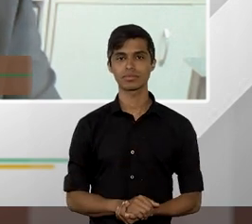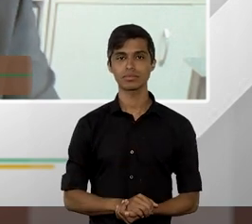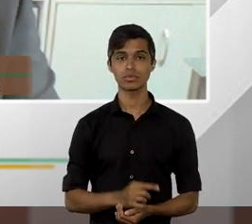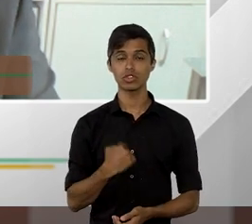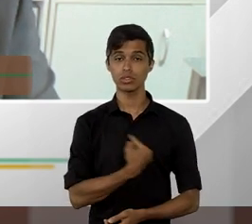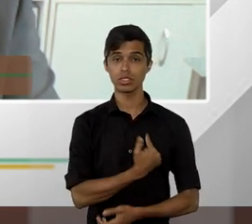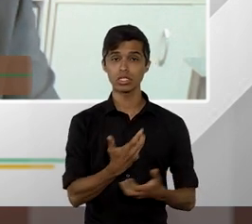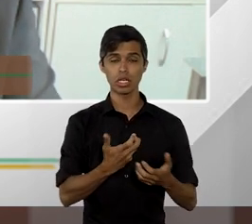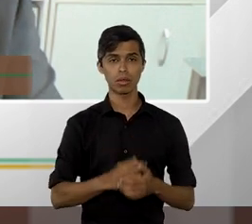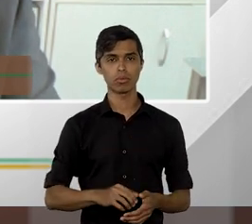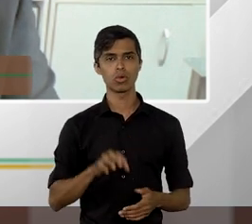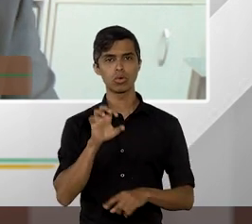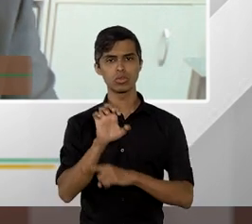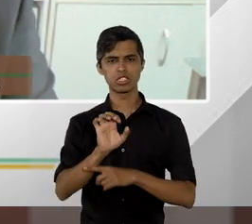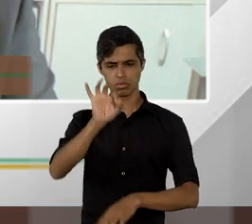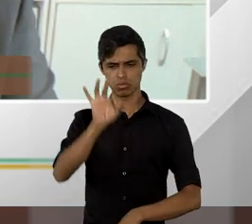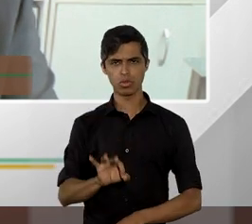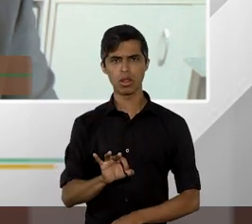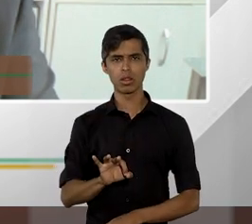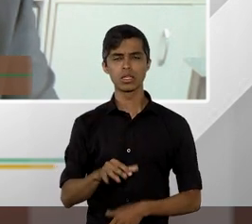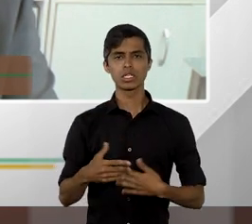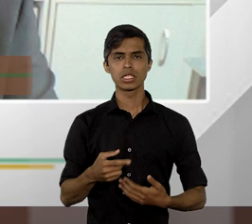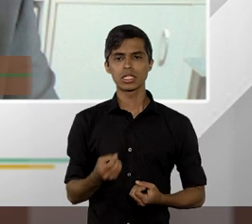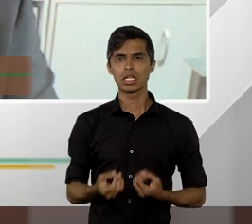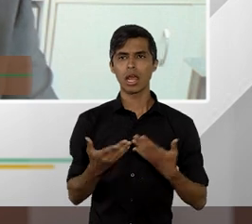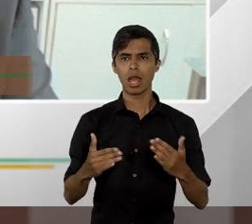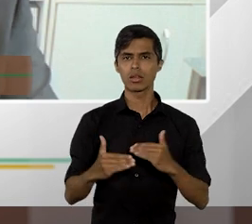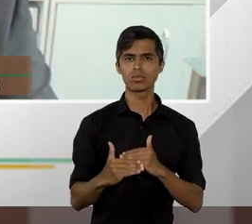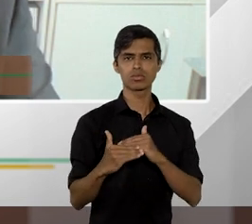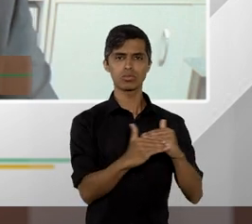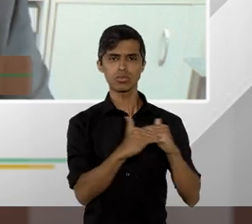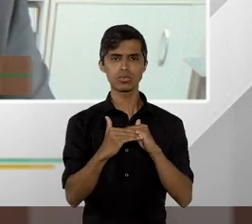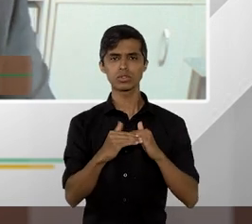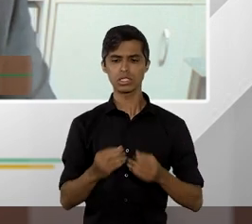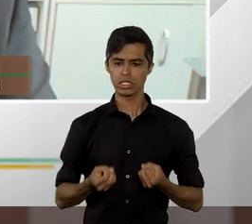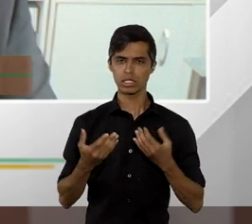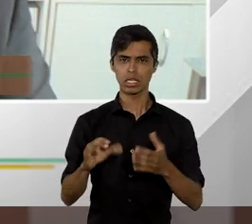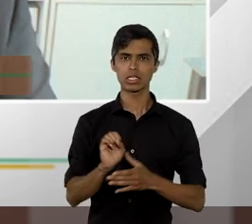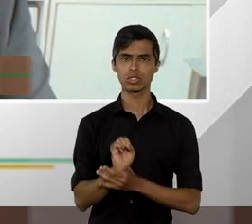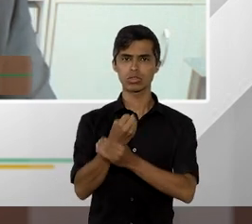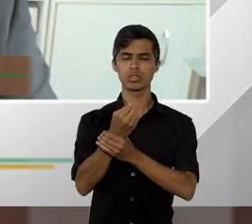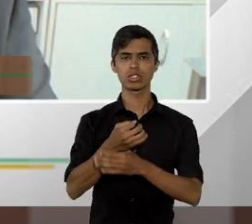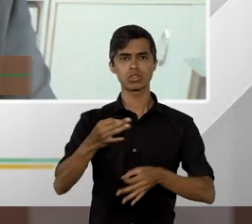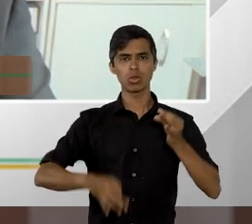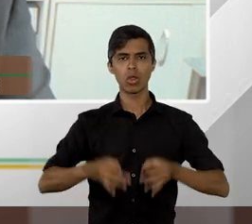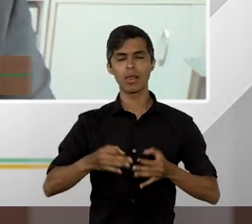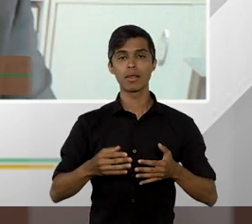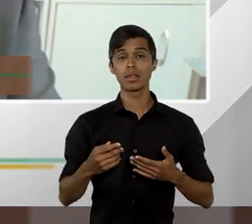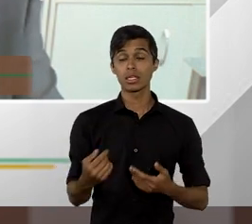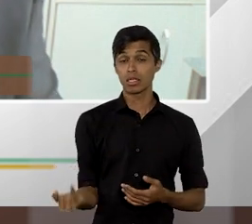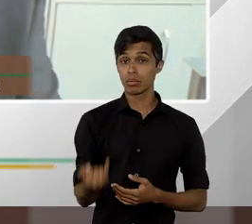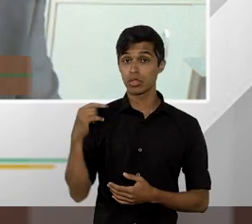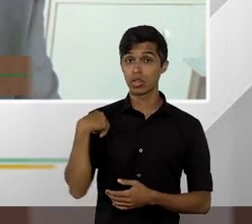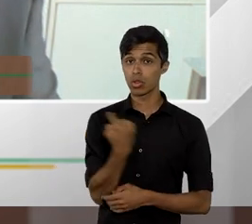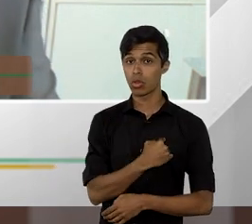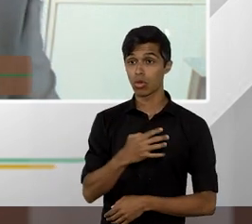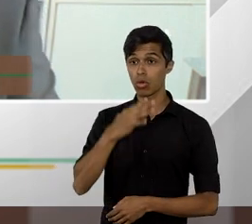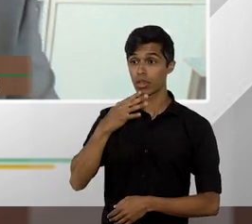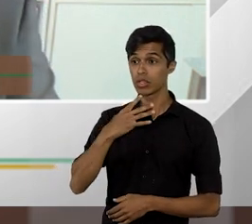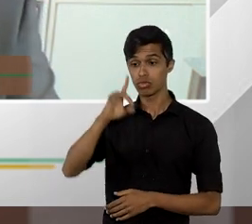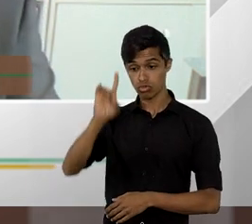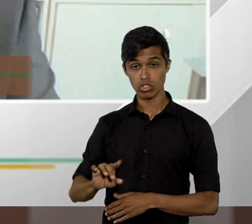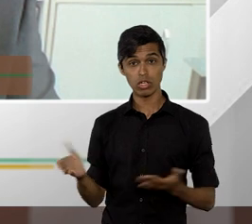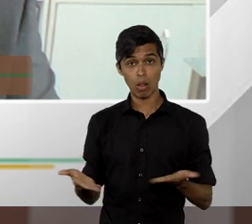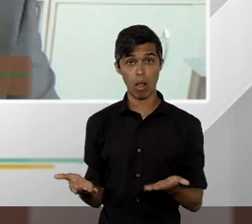de direito que promove isonomia, que promove segurança jurídica, é fundamental que nós possamos conhecer o direito